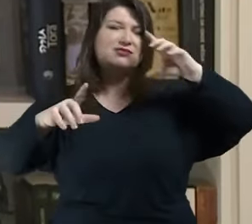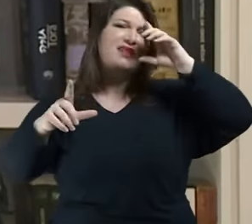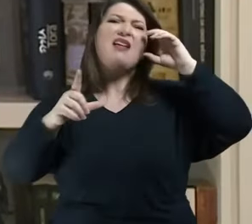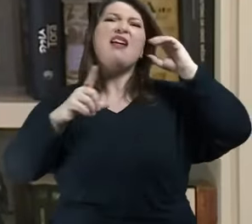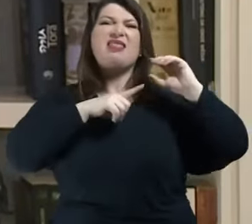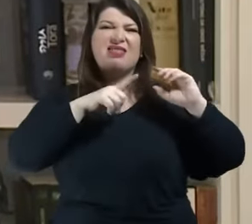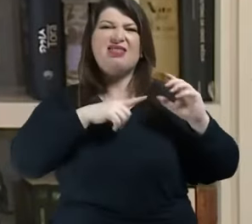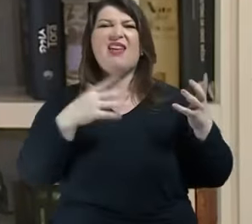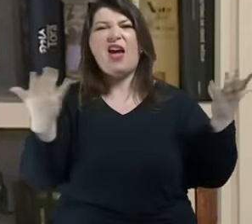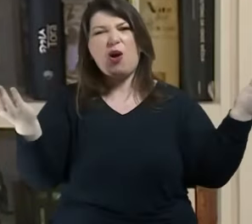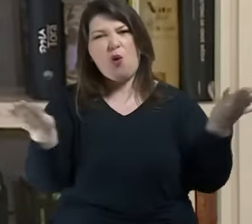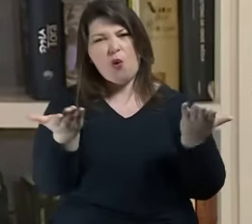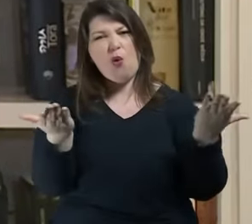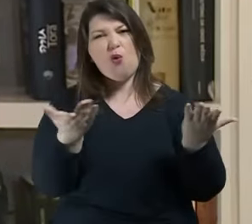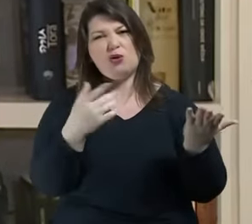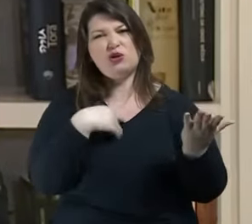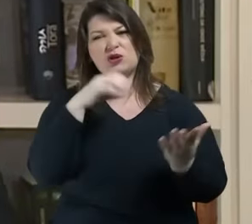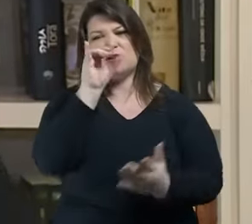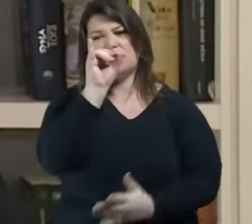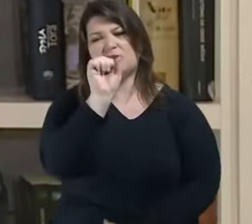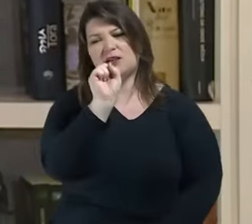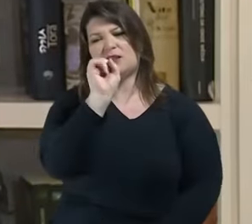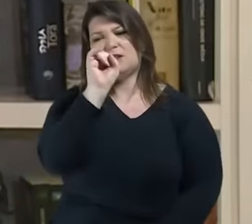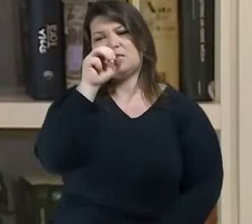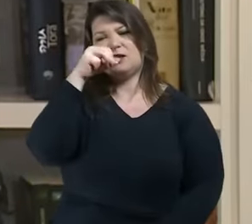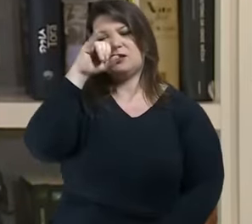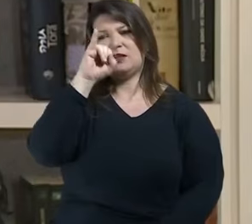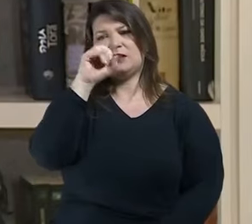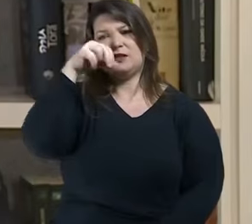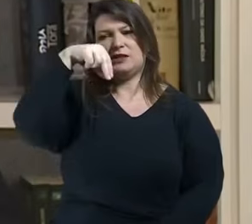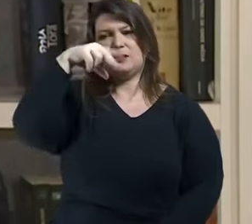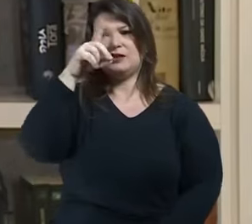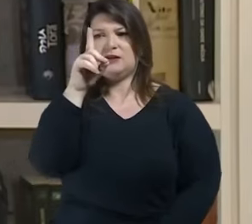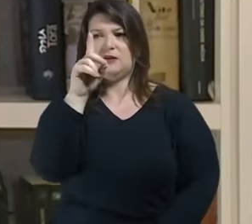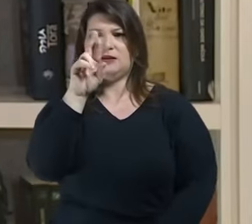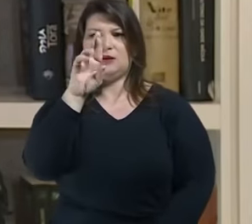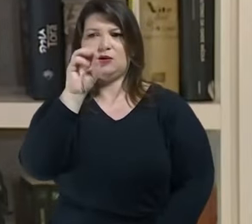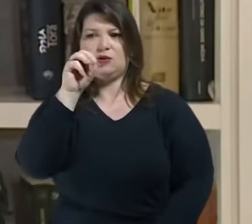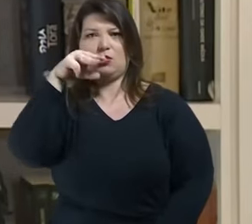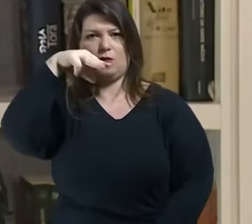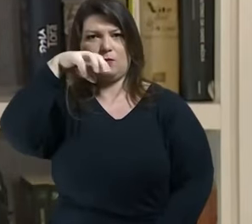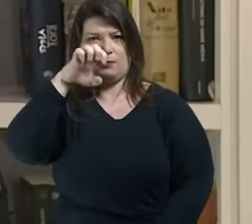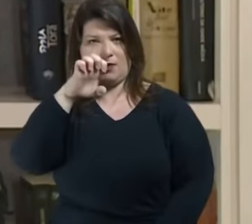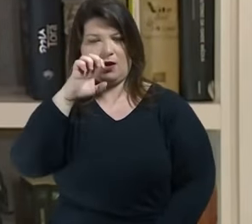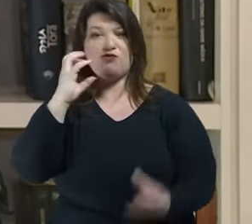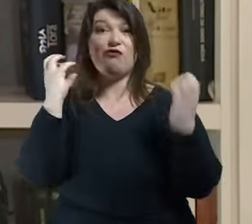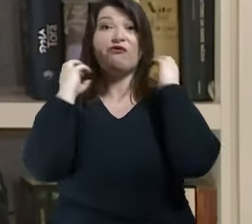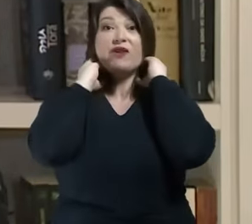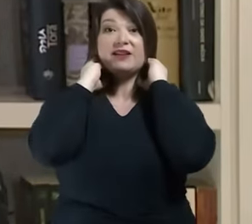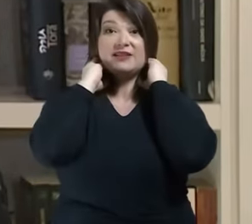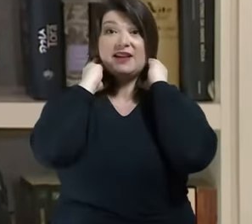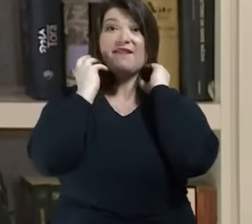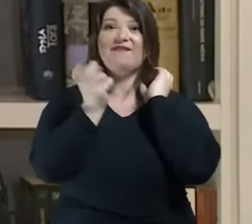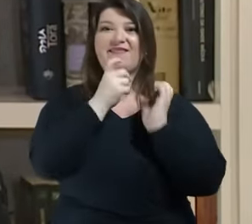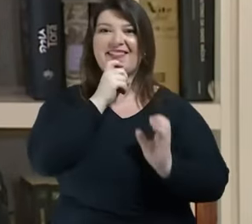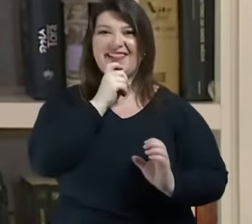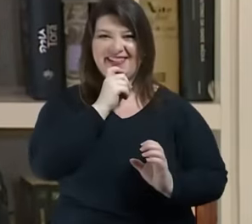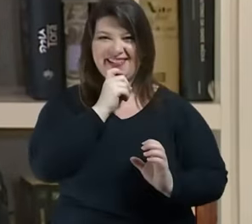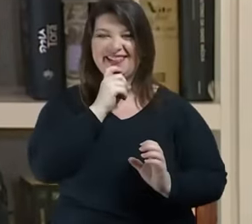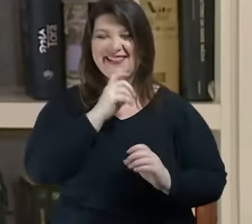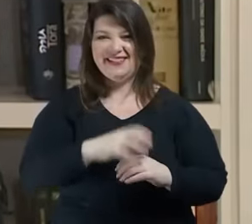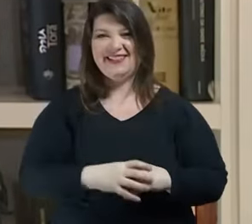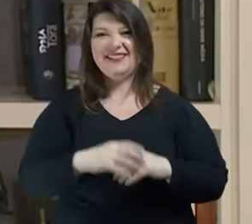duas coisas a primeira delas eu tenho medo que aquilo que eu criei se volte contra mim primeiro sentido de síndrome de